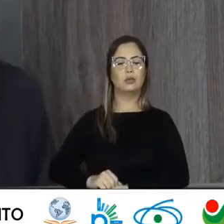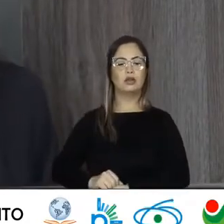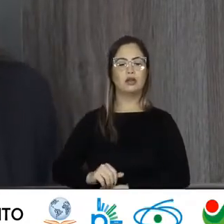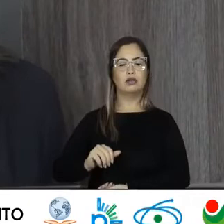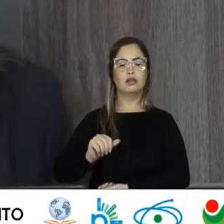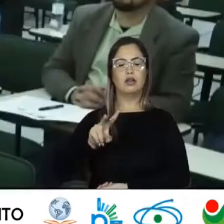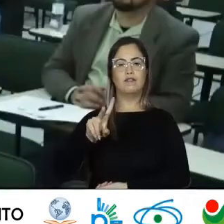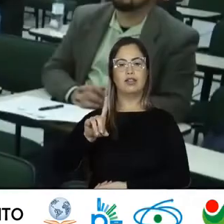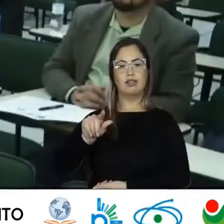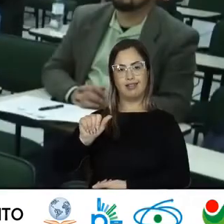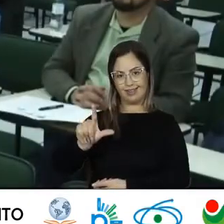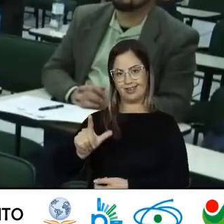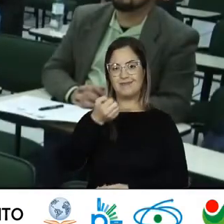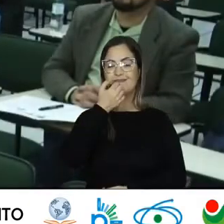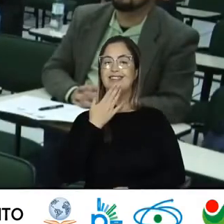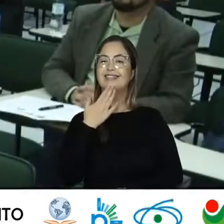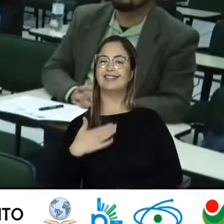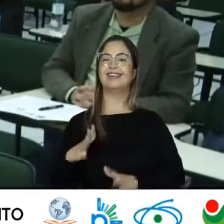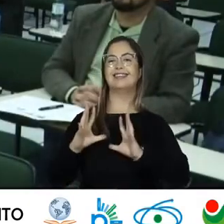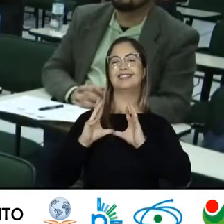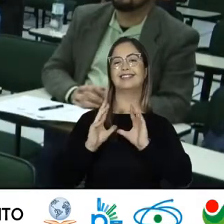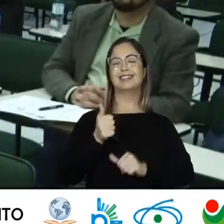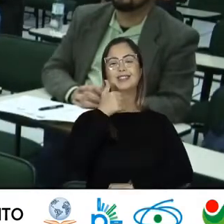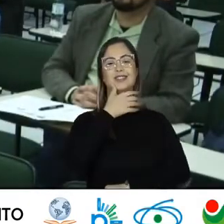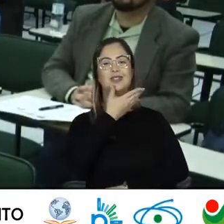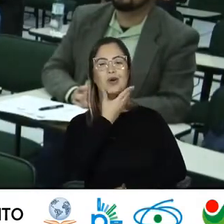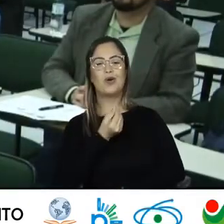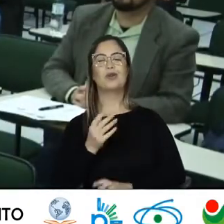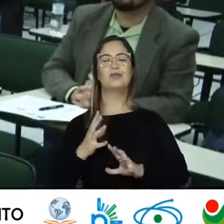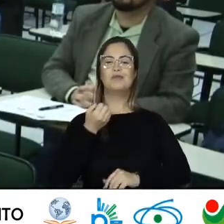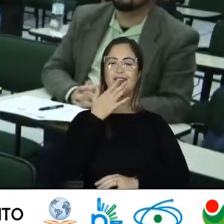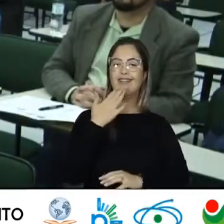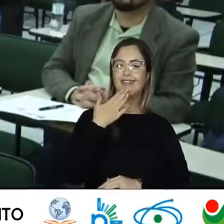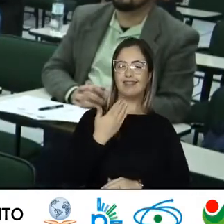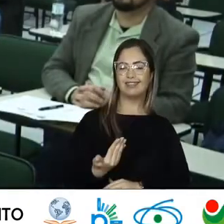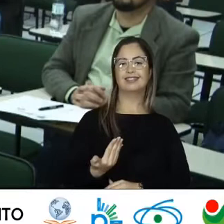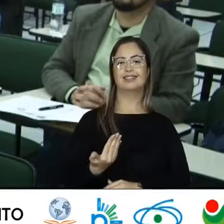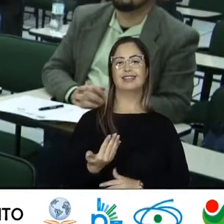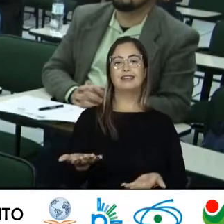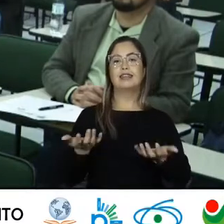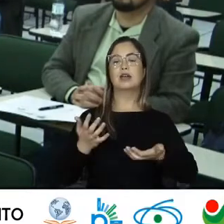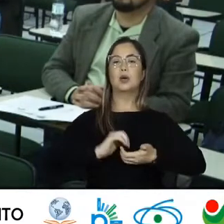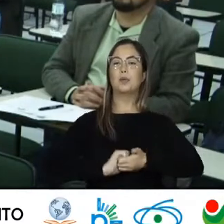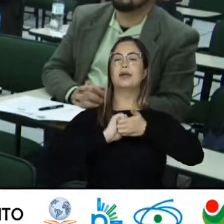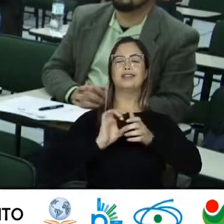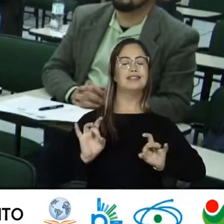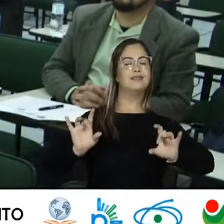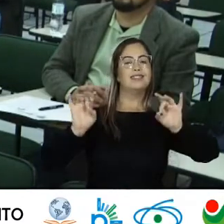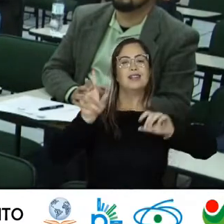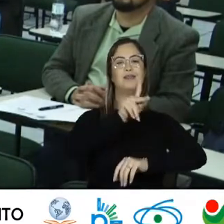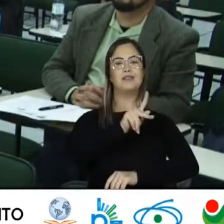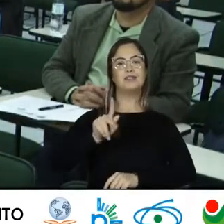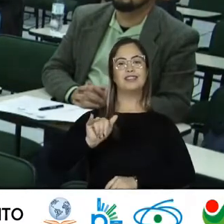Boa tarde Boa tarde A todos E todas Queria cumprimentar Especialmente O professor Ismael Que